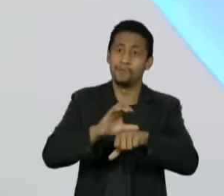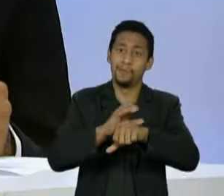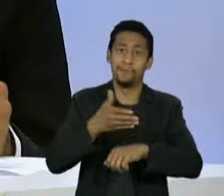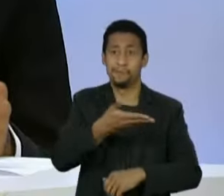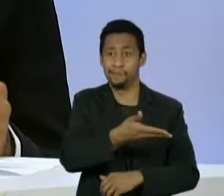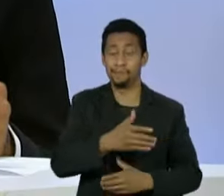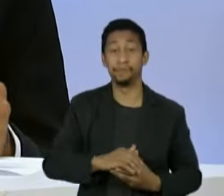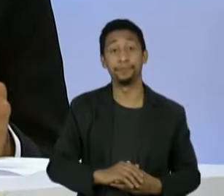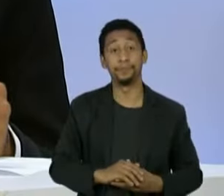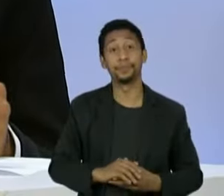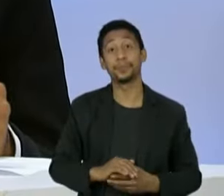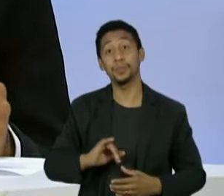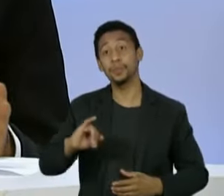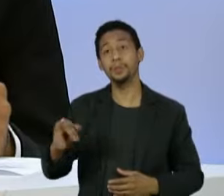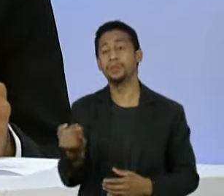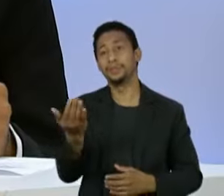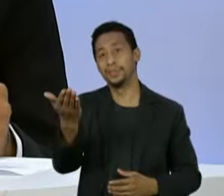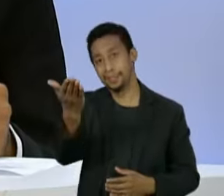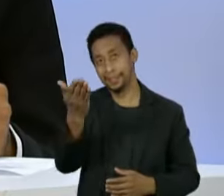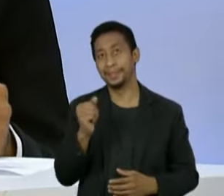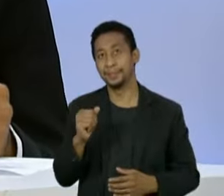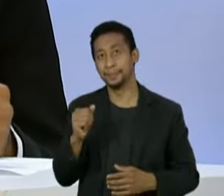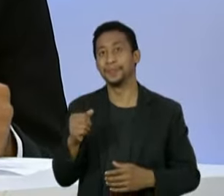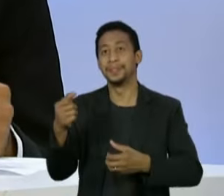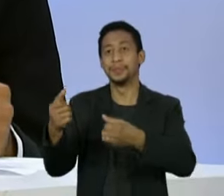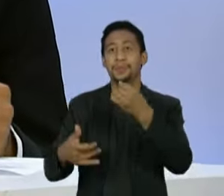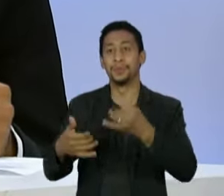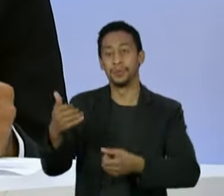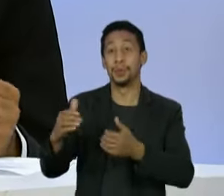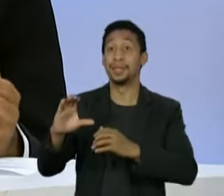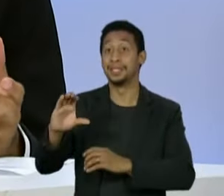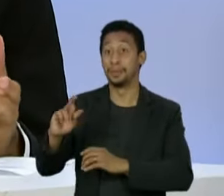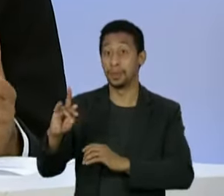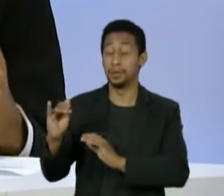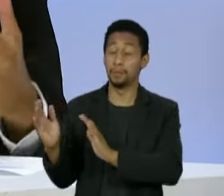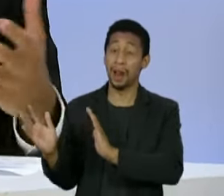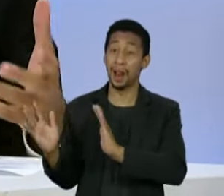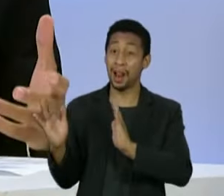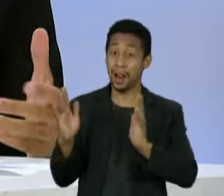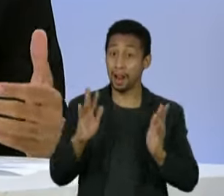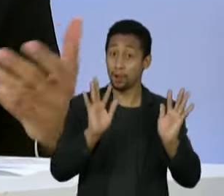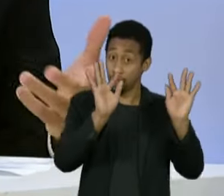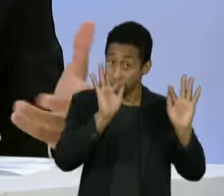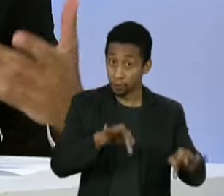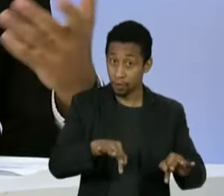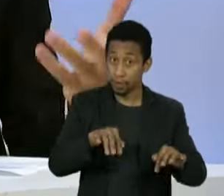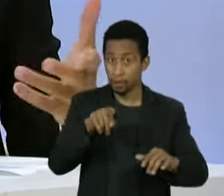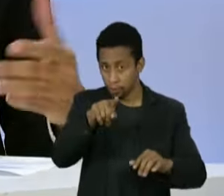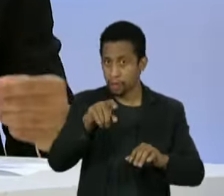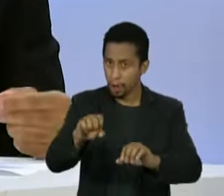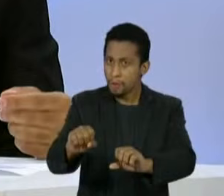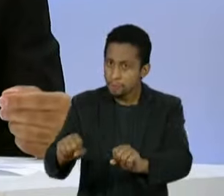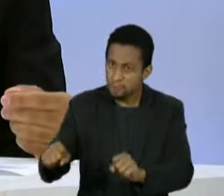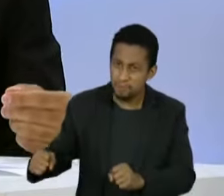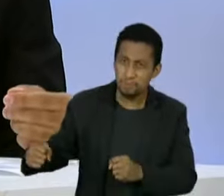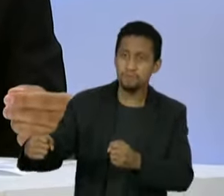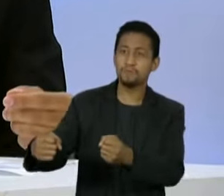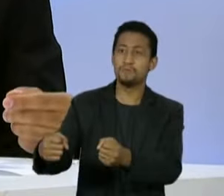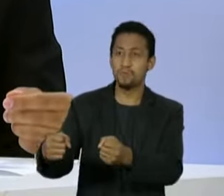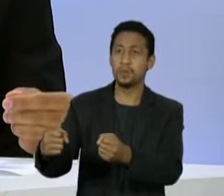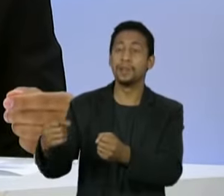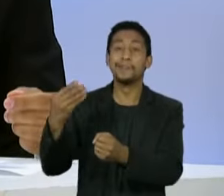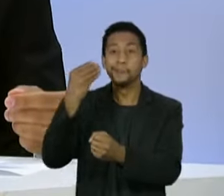Perfeito. Só aproveito essa última fala do senhor para perguntar se agora, ao término da CPI, o senhor pretende se esforçar para ressuscitar, enfim,